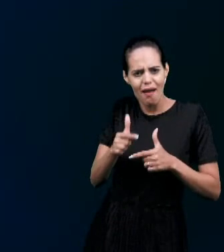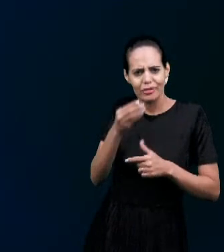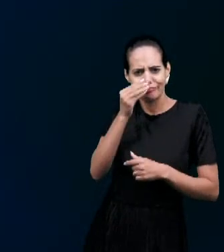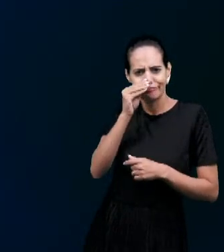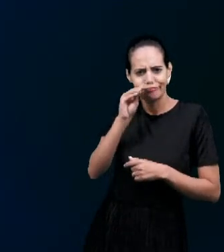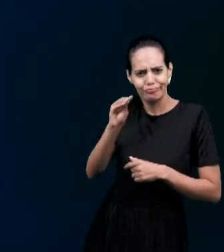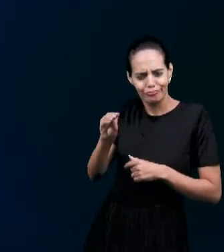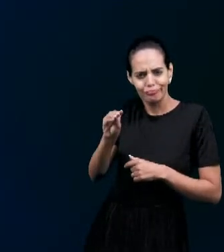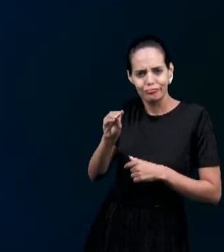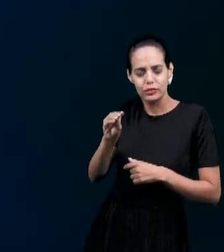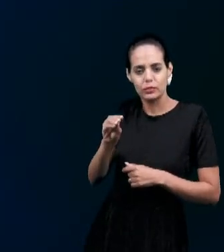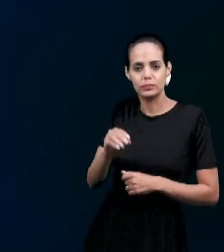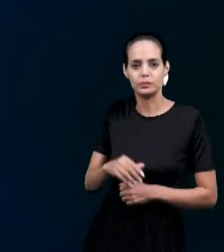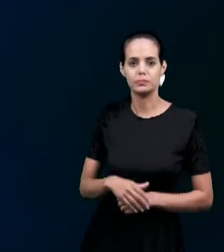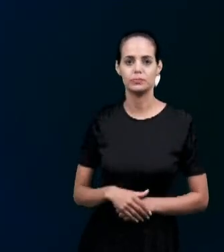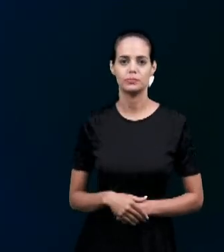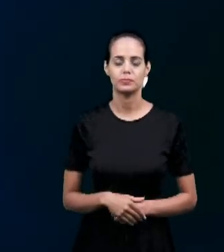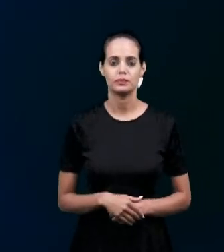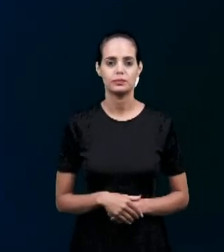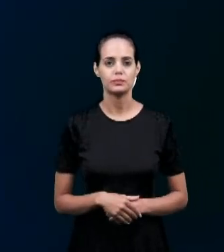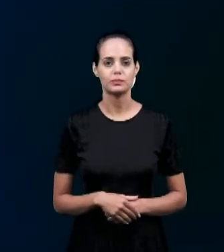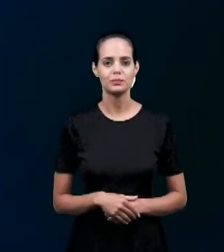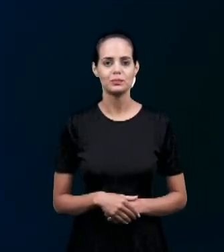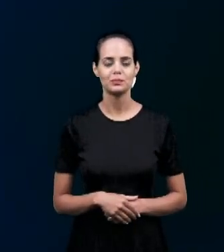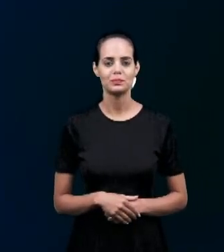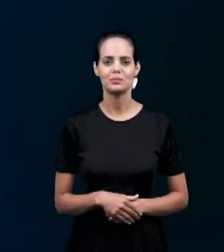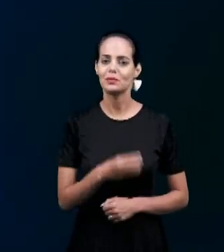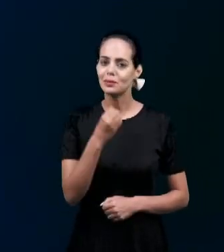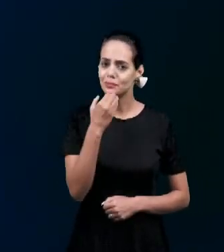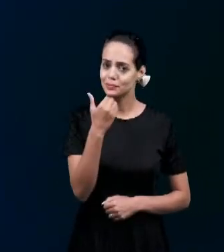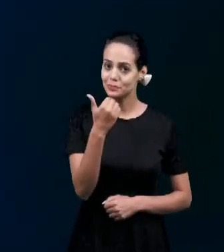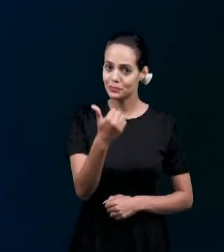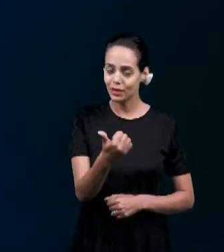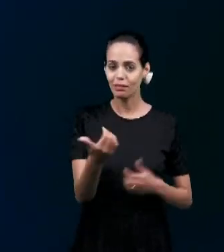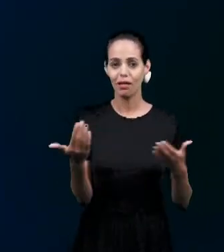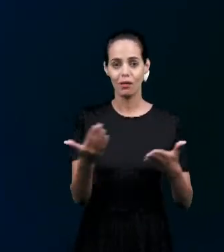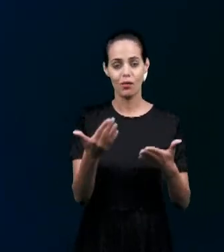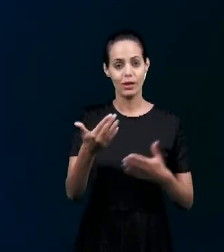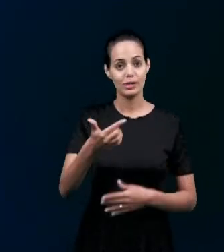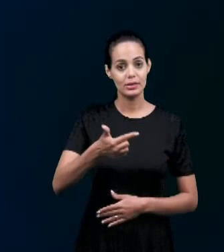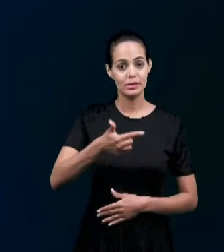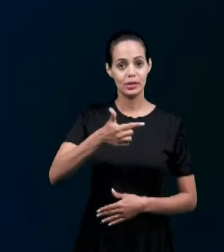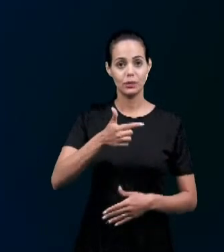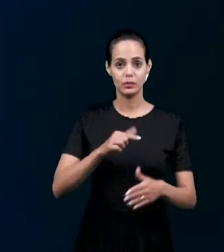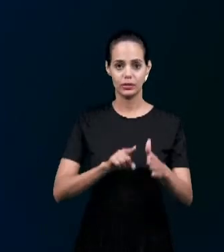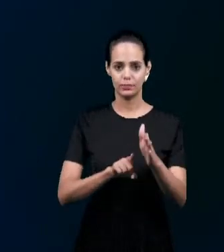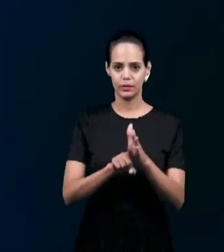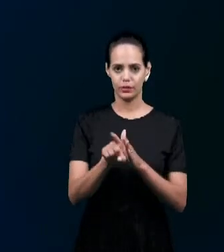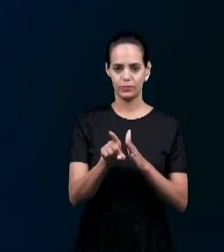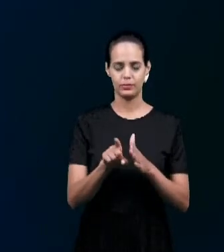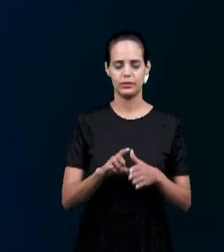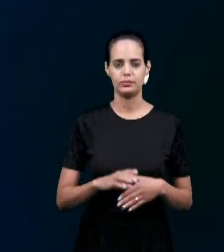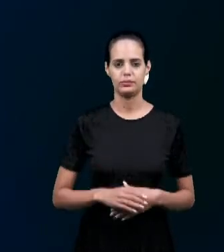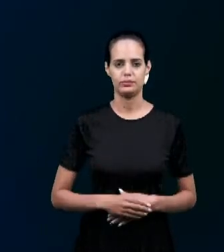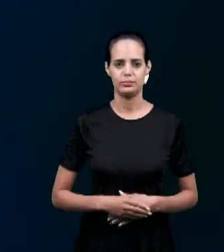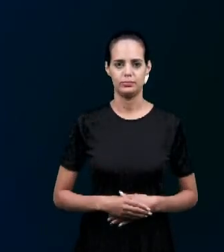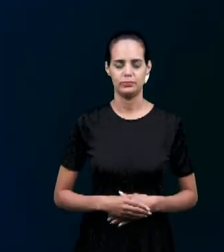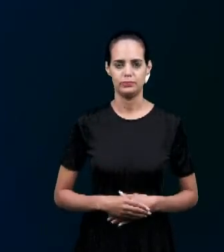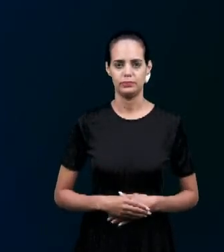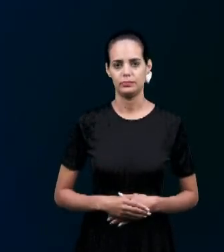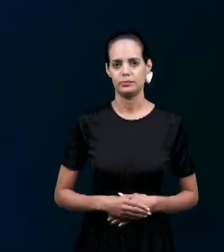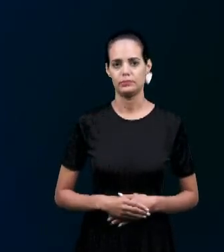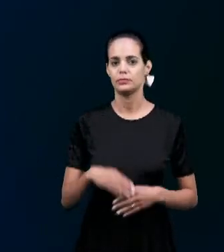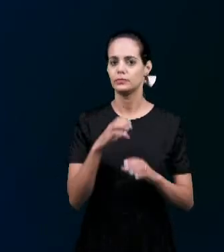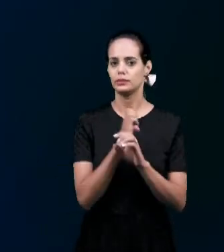Muito bem Iremos agora Para a nossa Segunda pergunta E essa segunda pergunta Da nossa